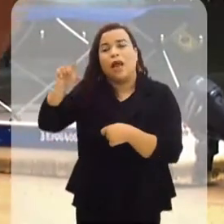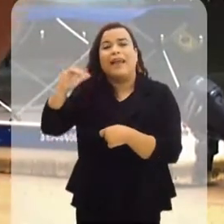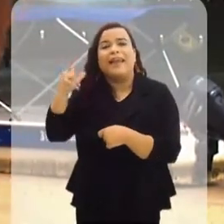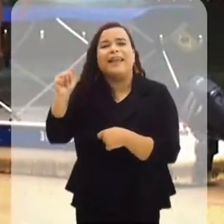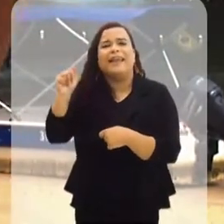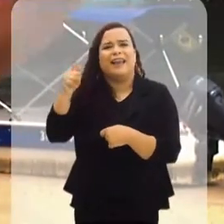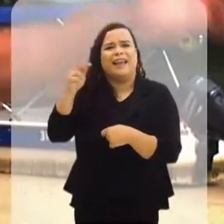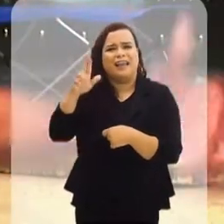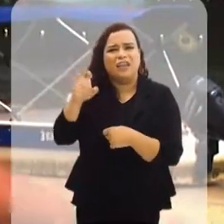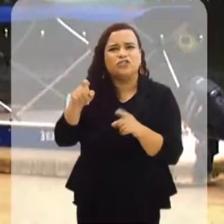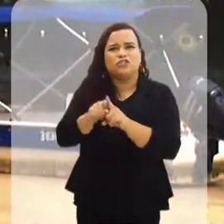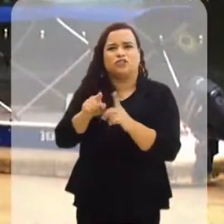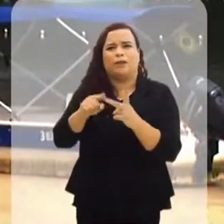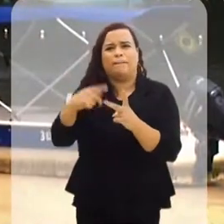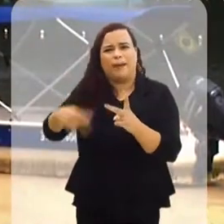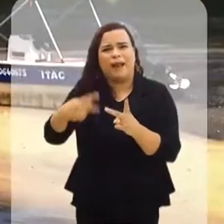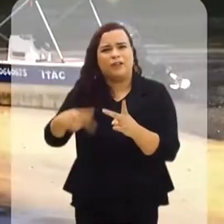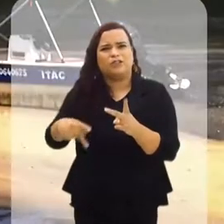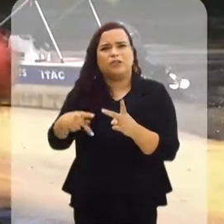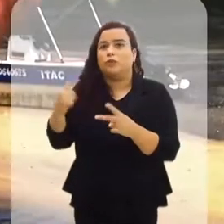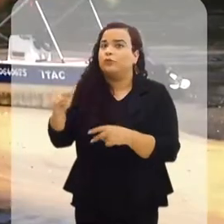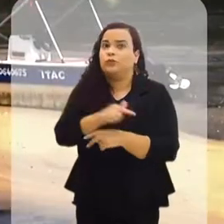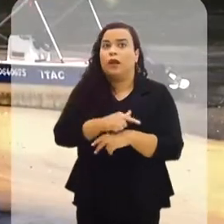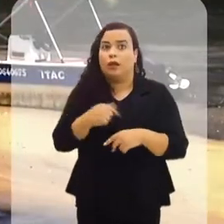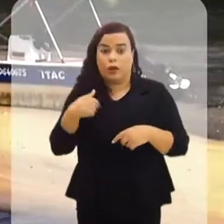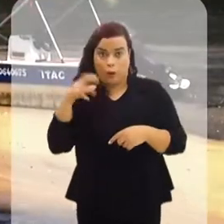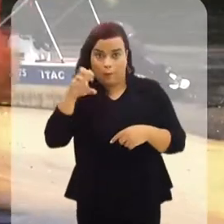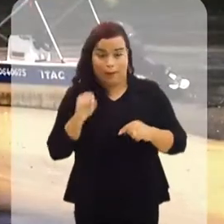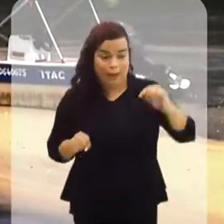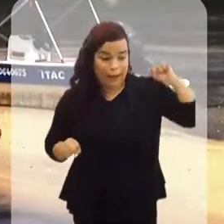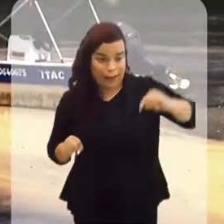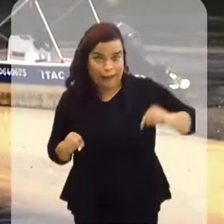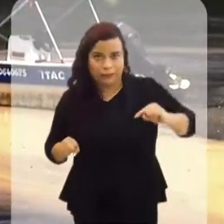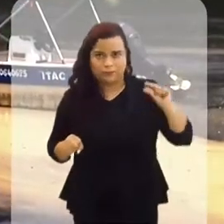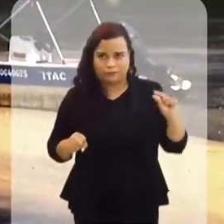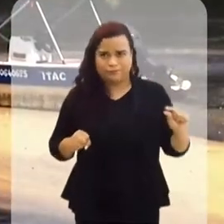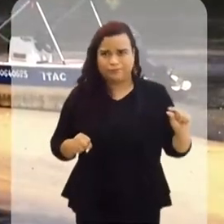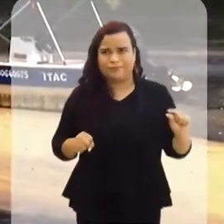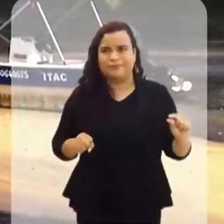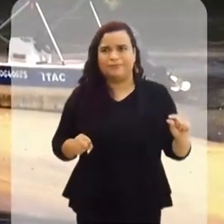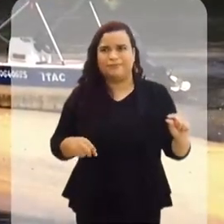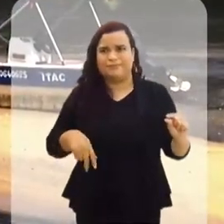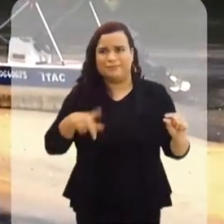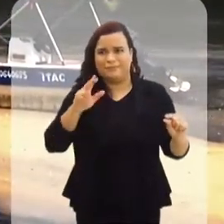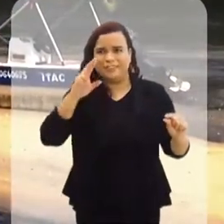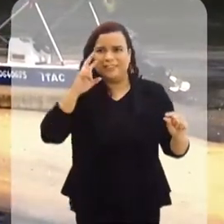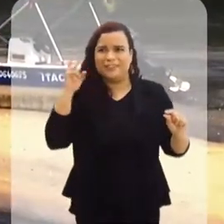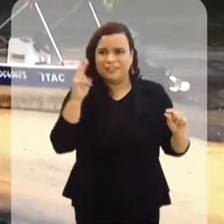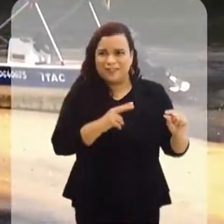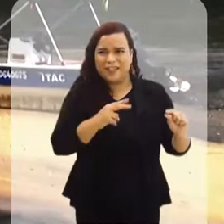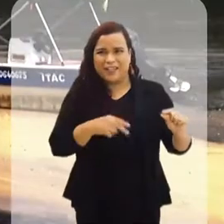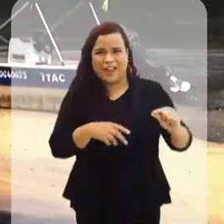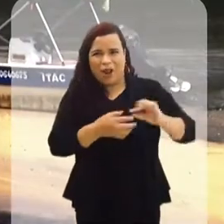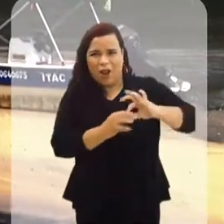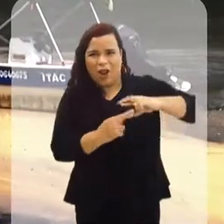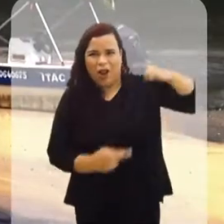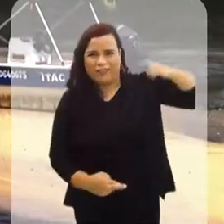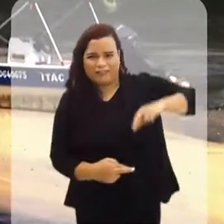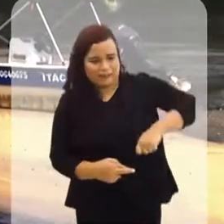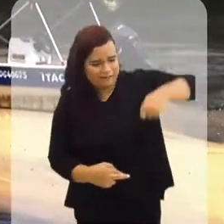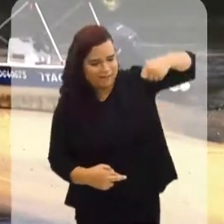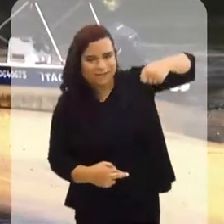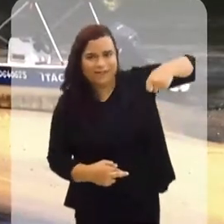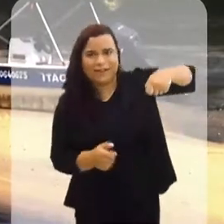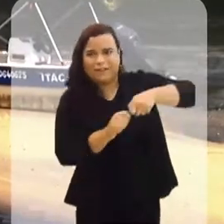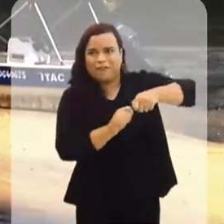Grande, Paraty, já não tem mais tanta semente. Então eu pego as sementes aqui, igual aquela matéria que você fez, eu com aquela